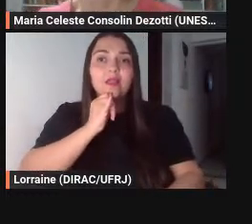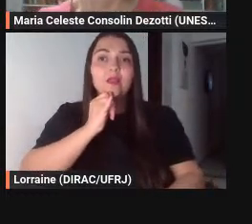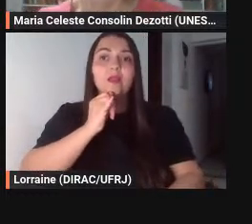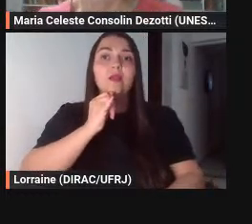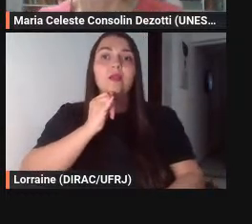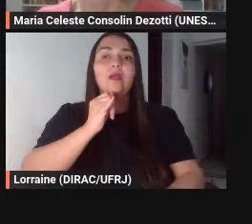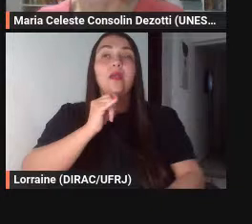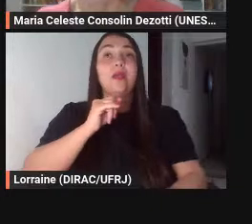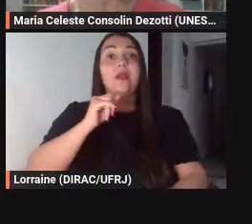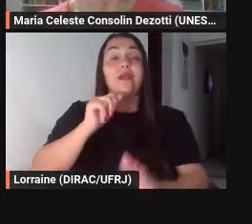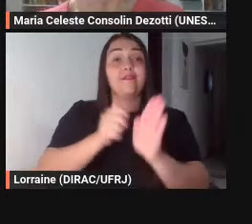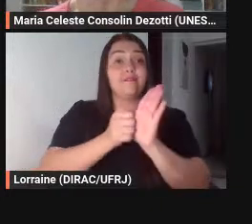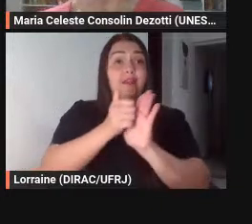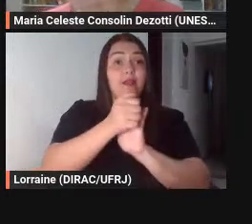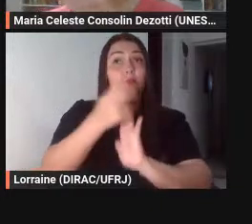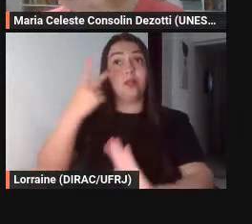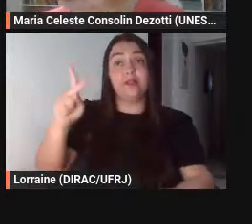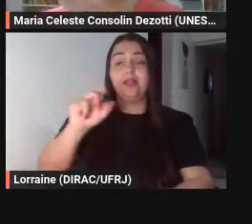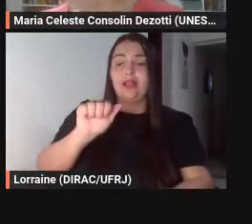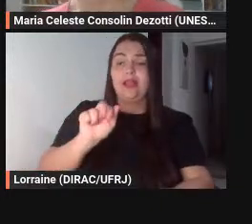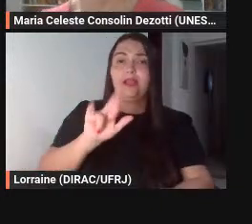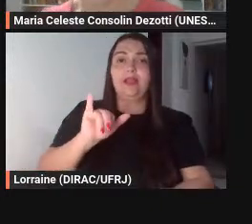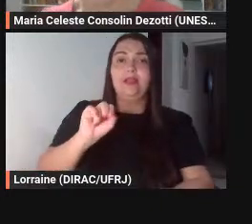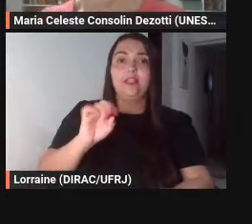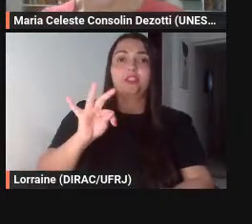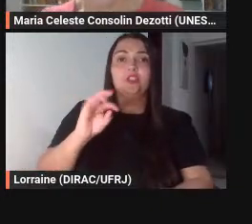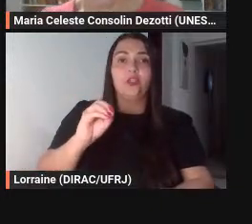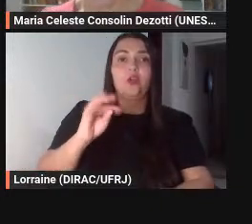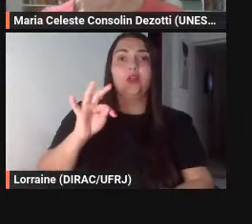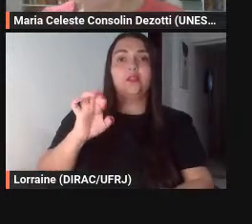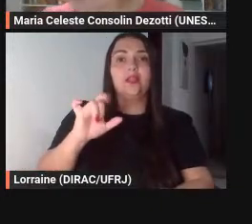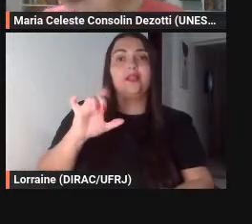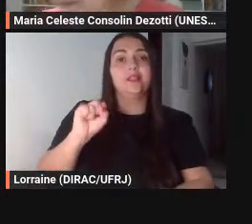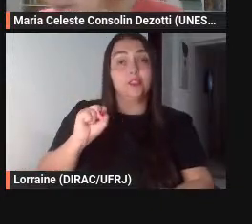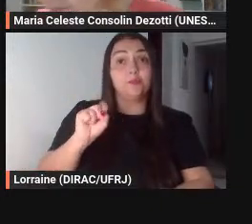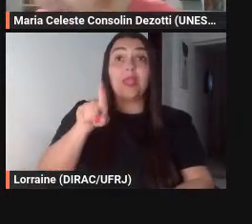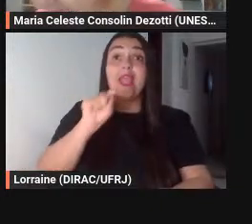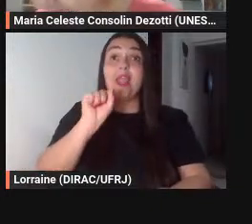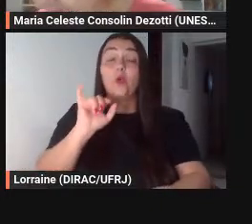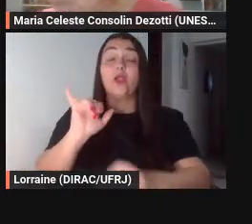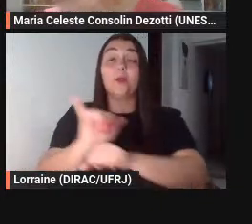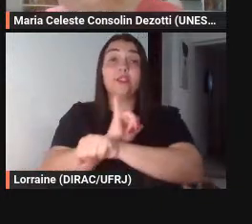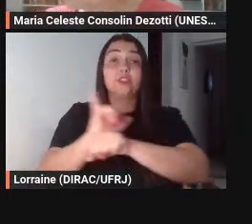do Exopo citada pelo Aristóteles né é uma estratégia retórica